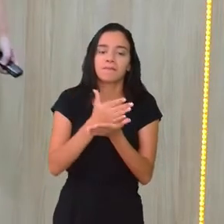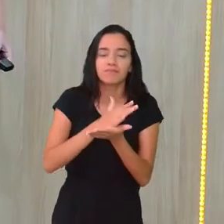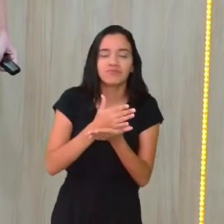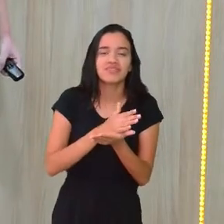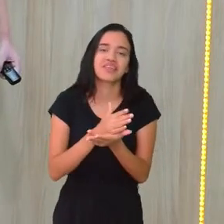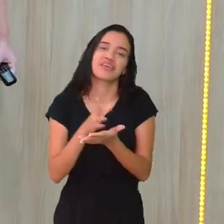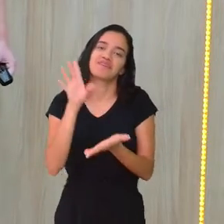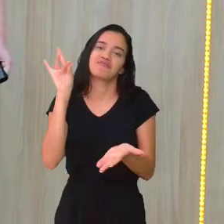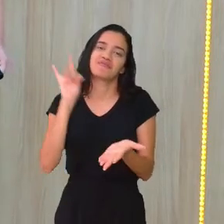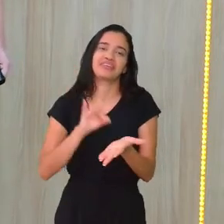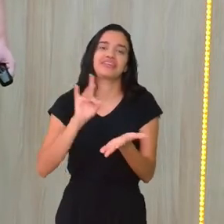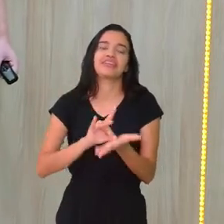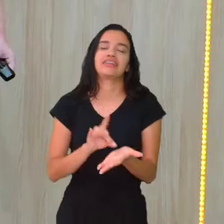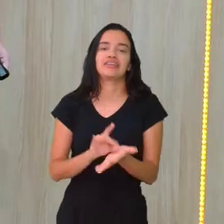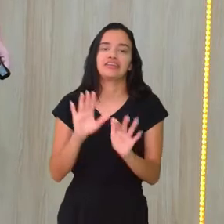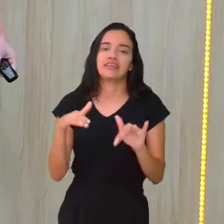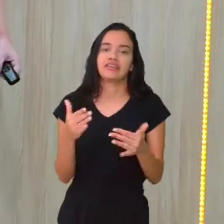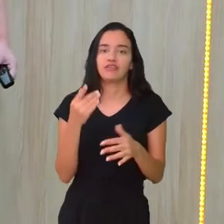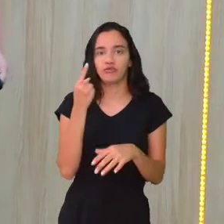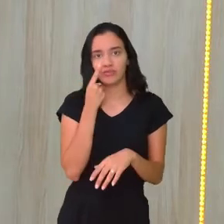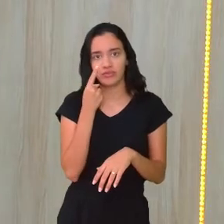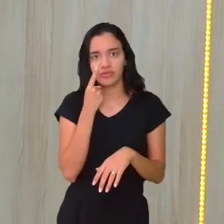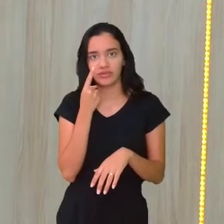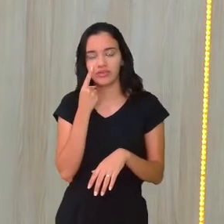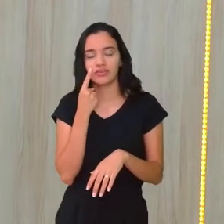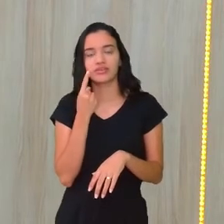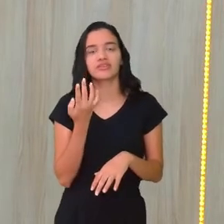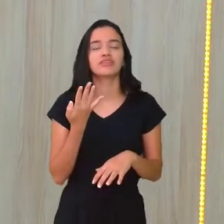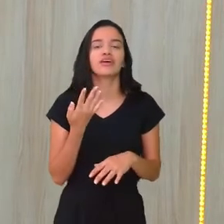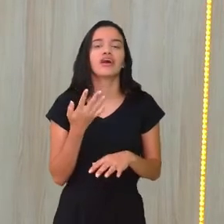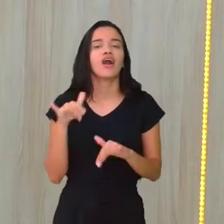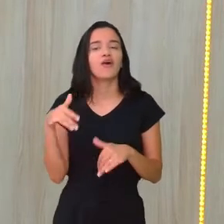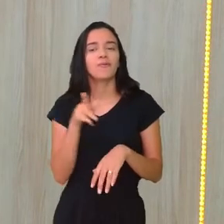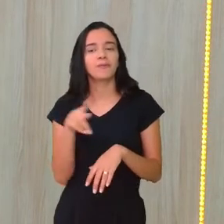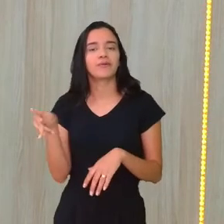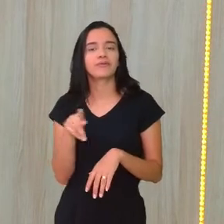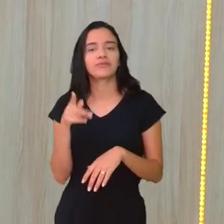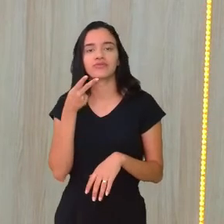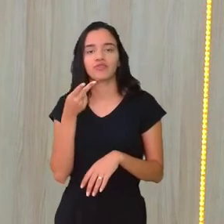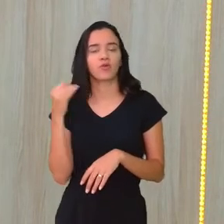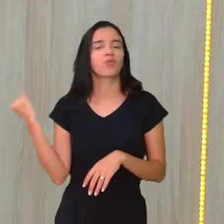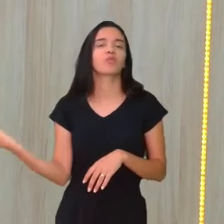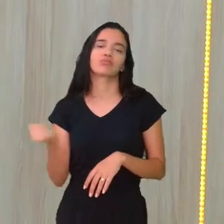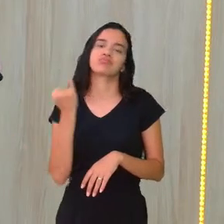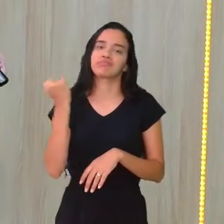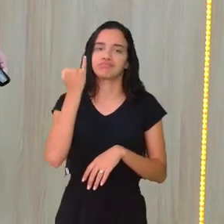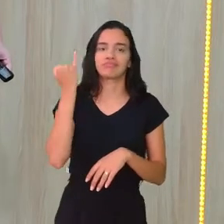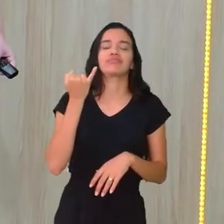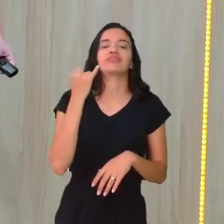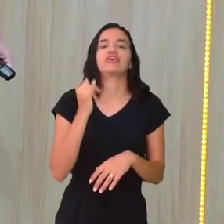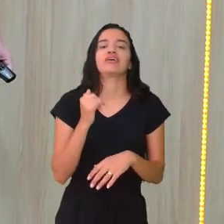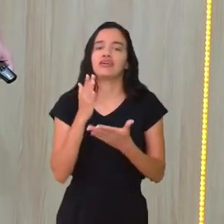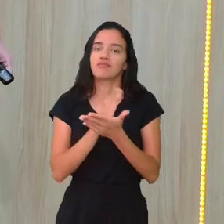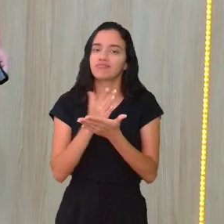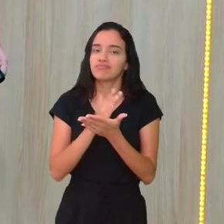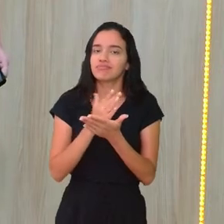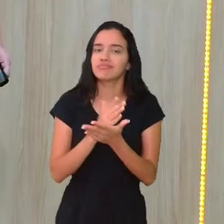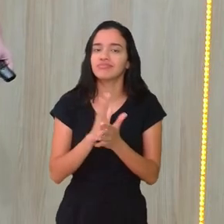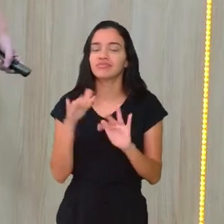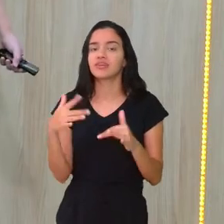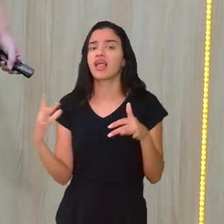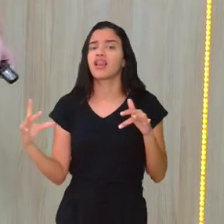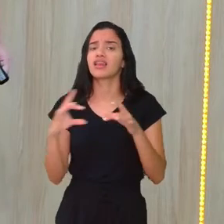verdade. Então, você veja, o professor trouxe uma coisa muito importante. A simetria ligada a quê?